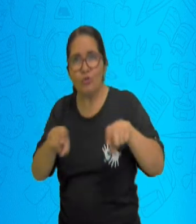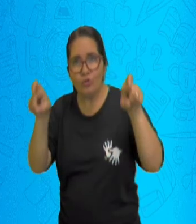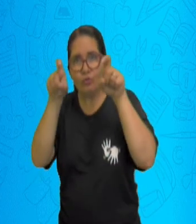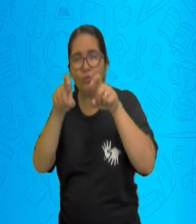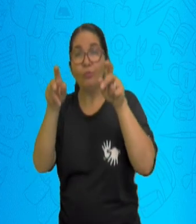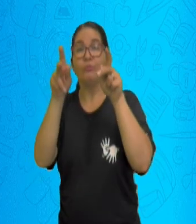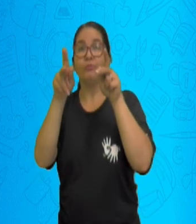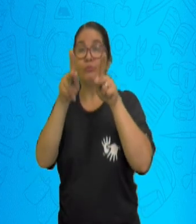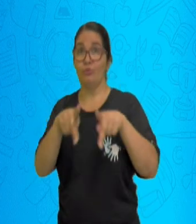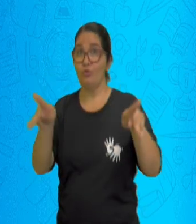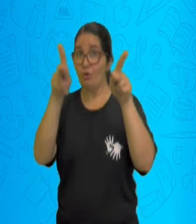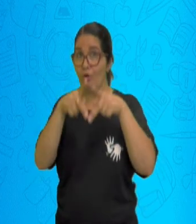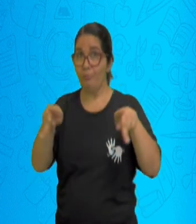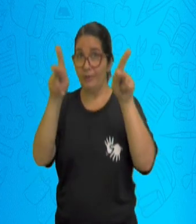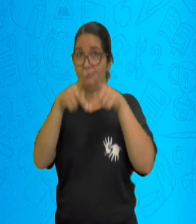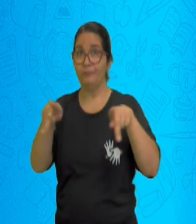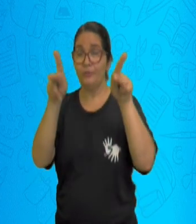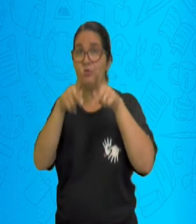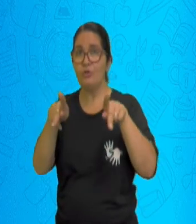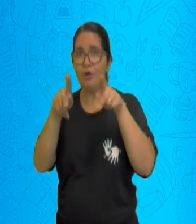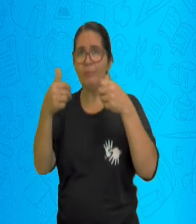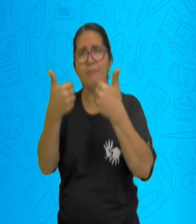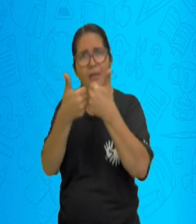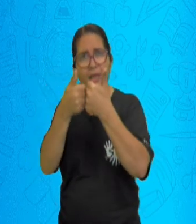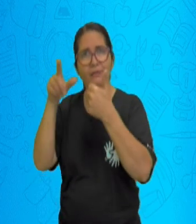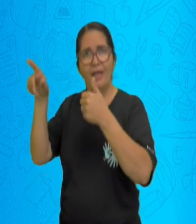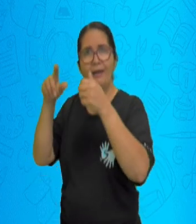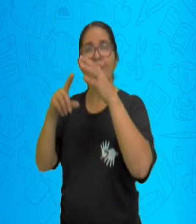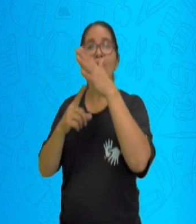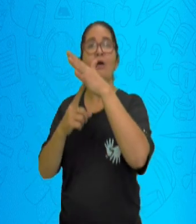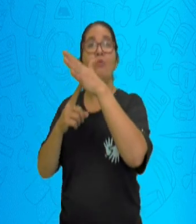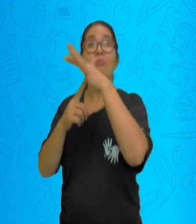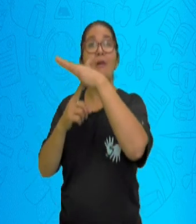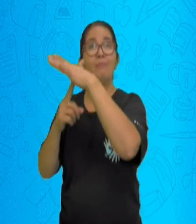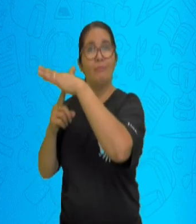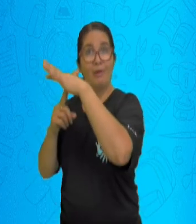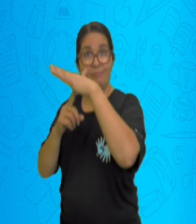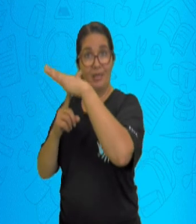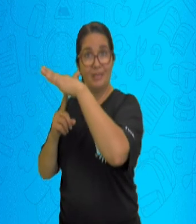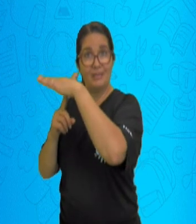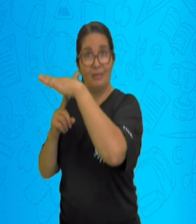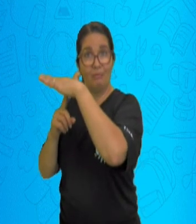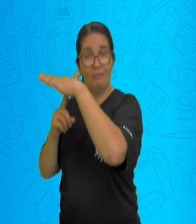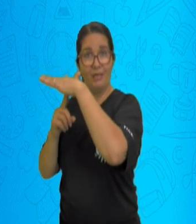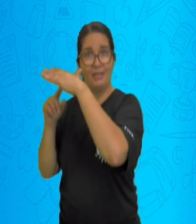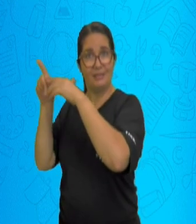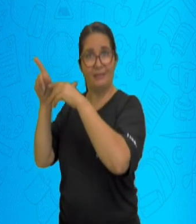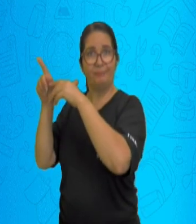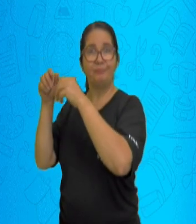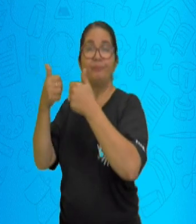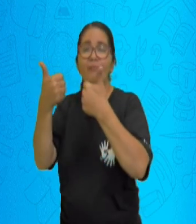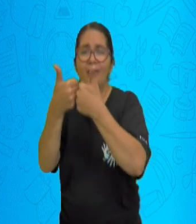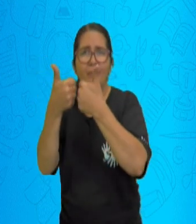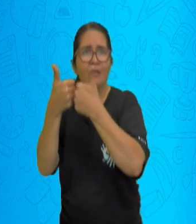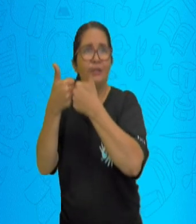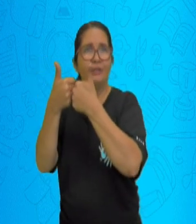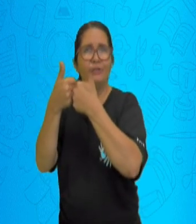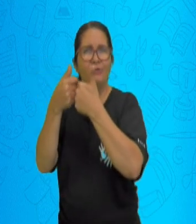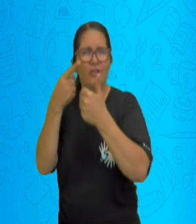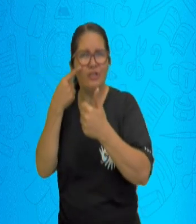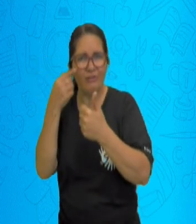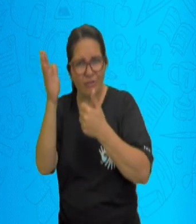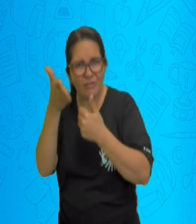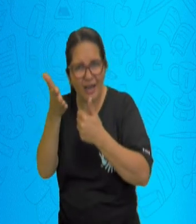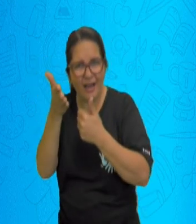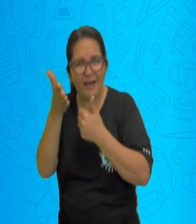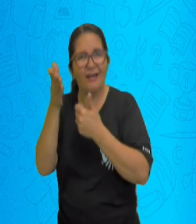trouxe por quê? O criador dessa escultura, João Monteiro da Cunha Salgado Neto, aqui em Valadares tem uma tradição que, de 20